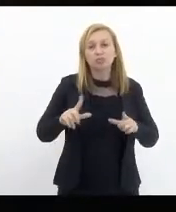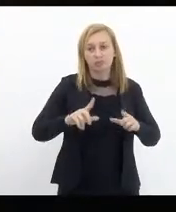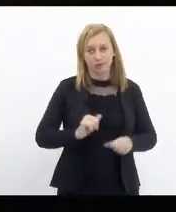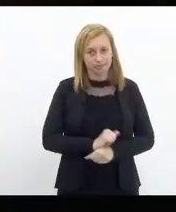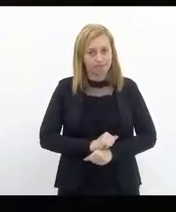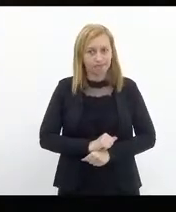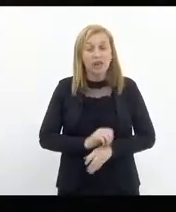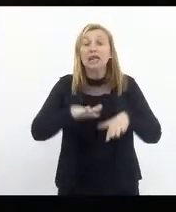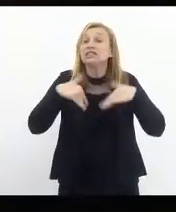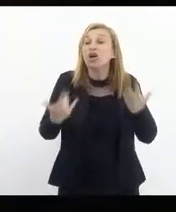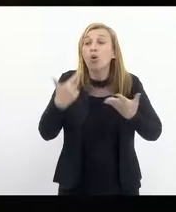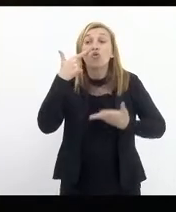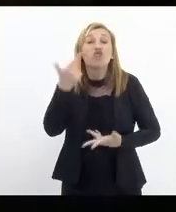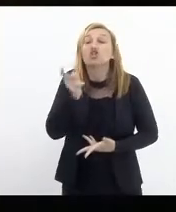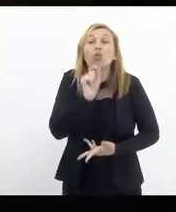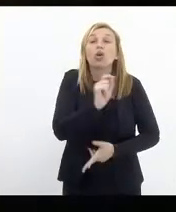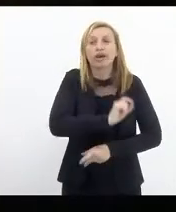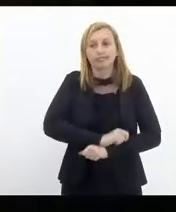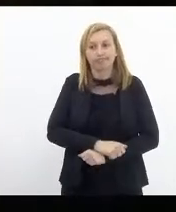Então, eu vejo